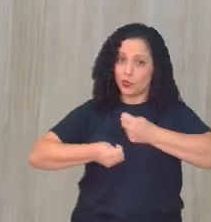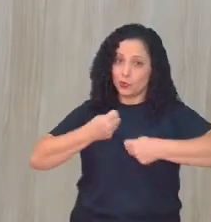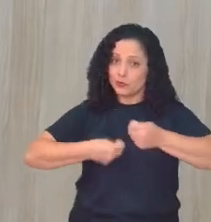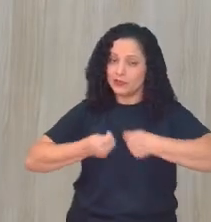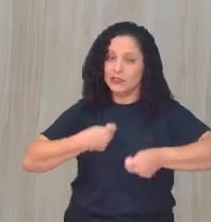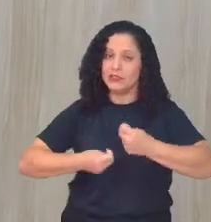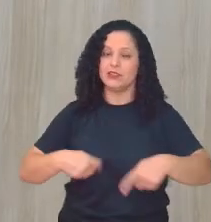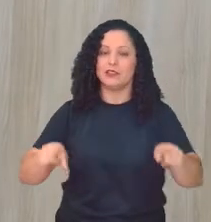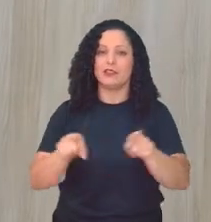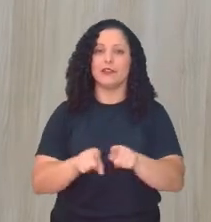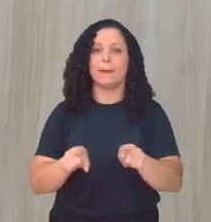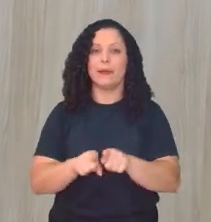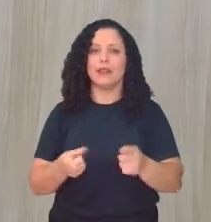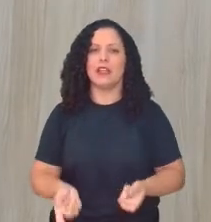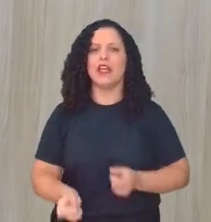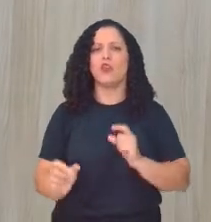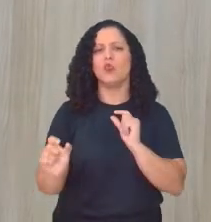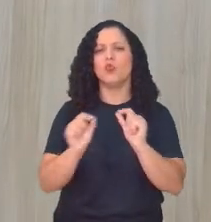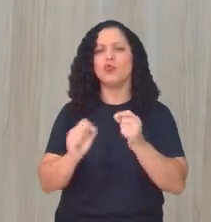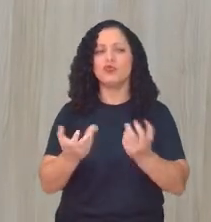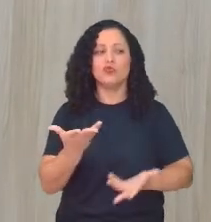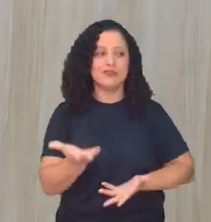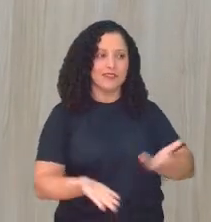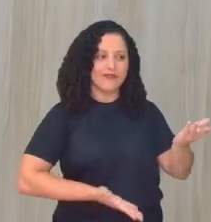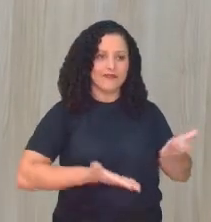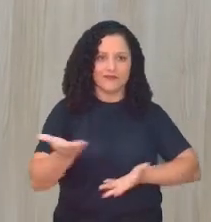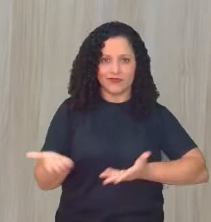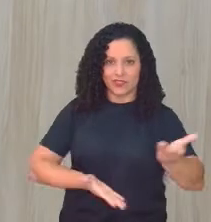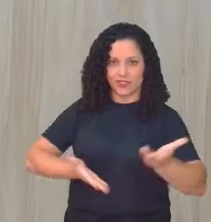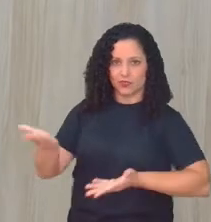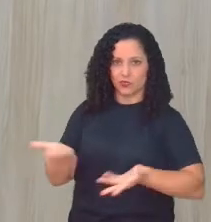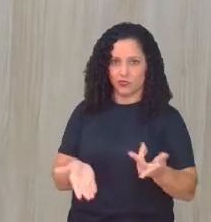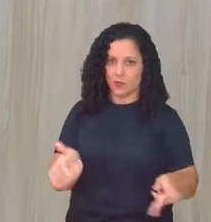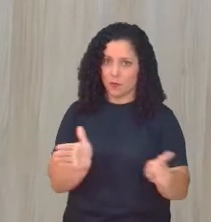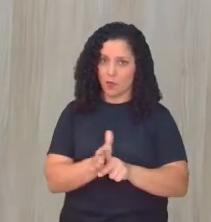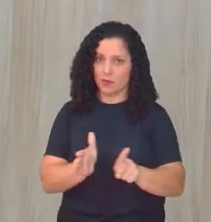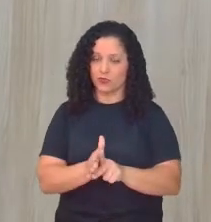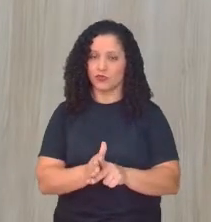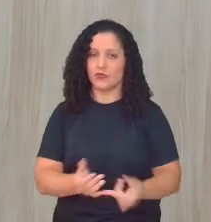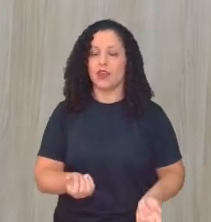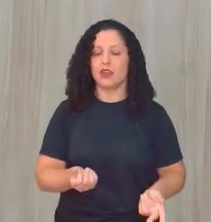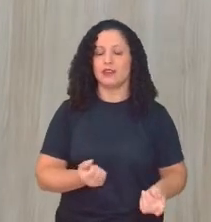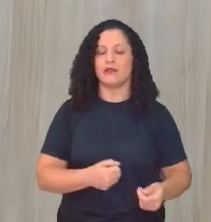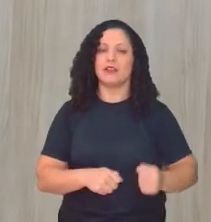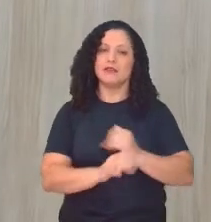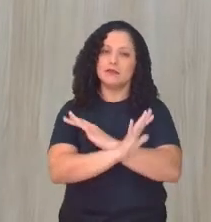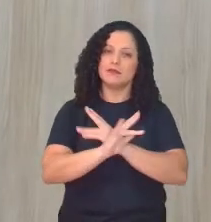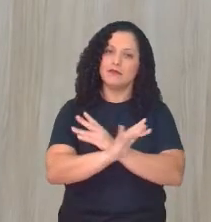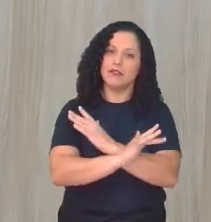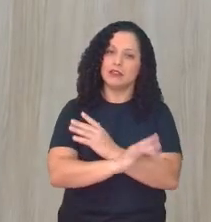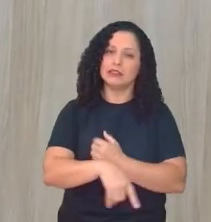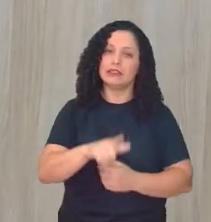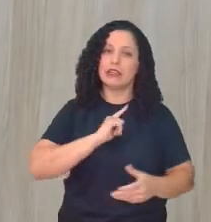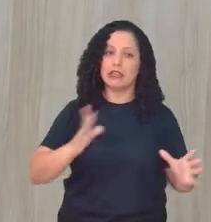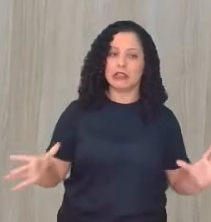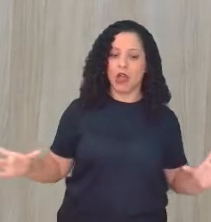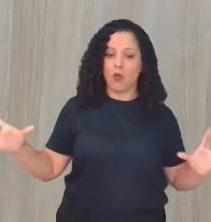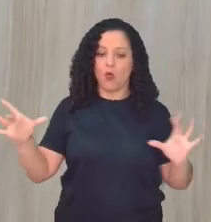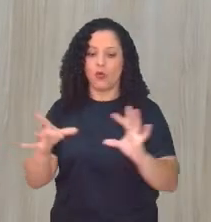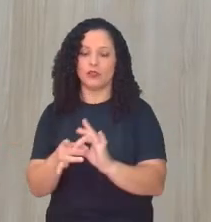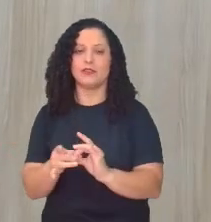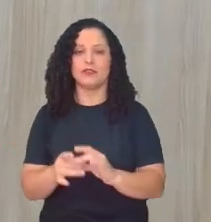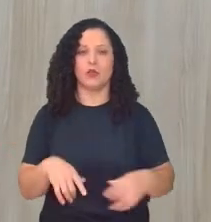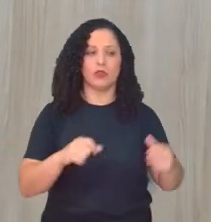vista dos serviços que a cidade passa a oferecer, a gente tem uma grande conexão. Então,